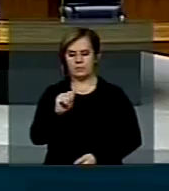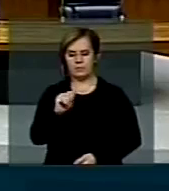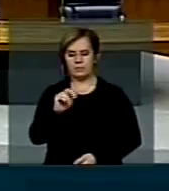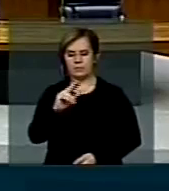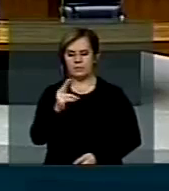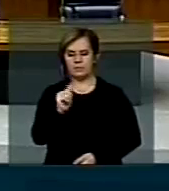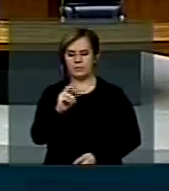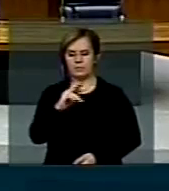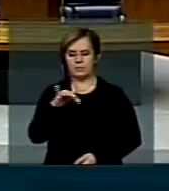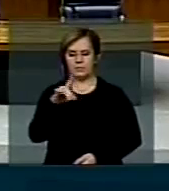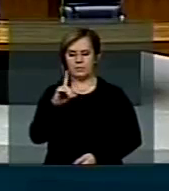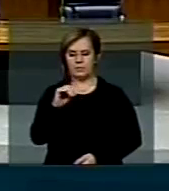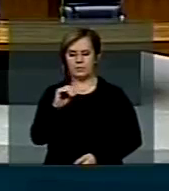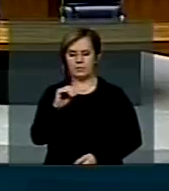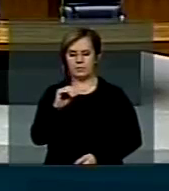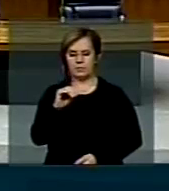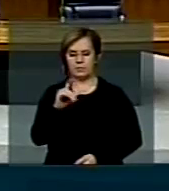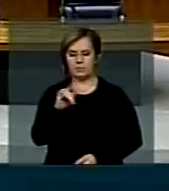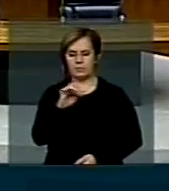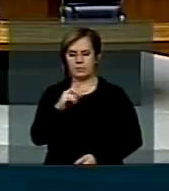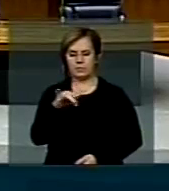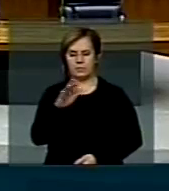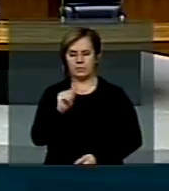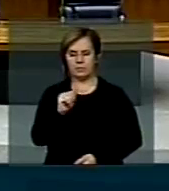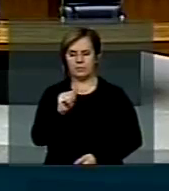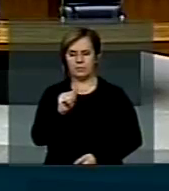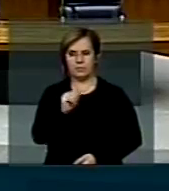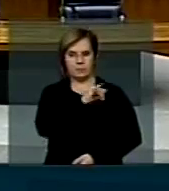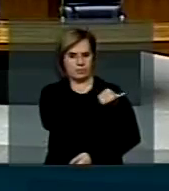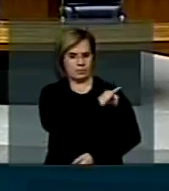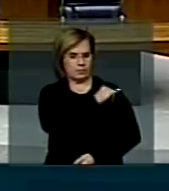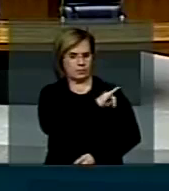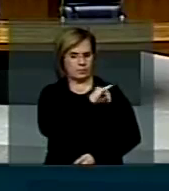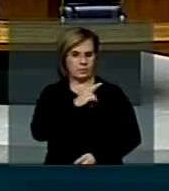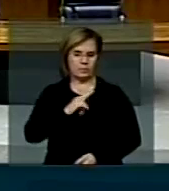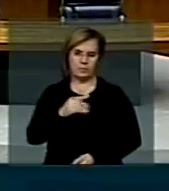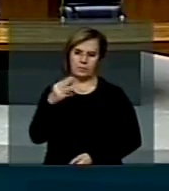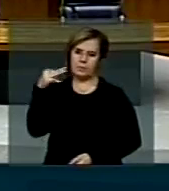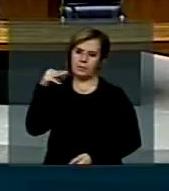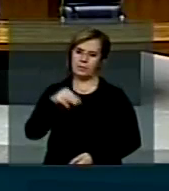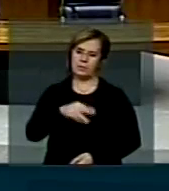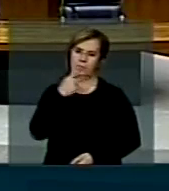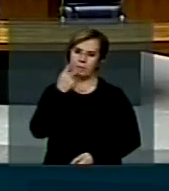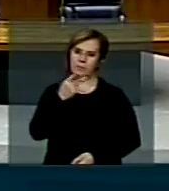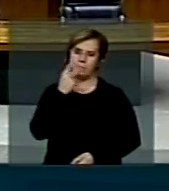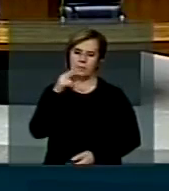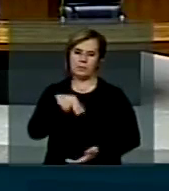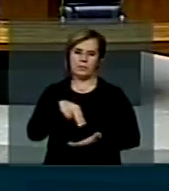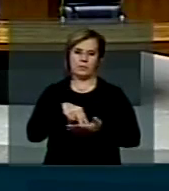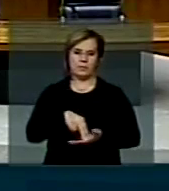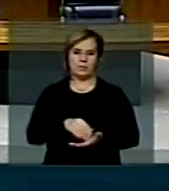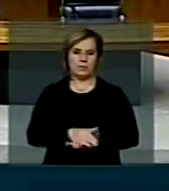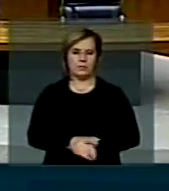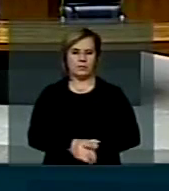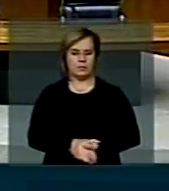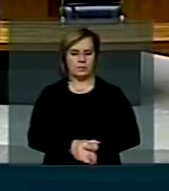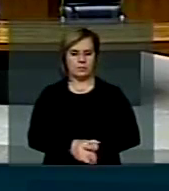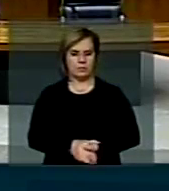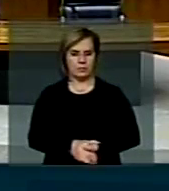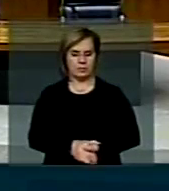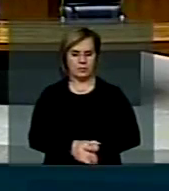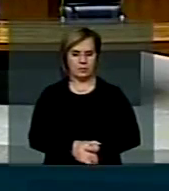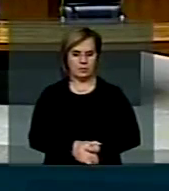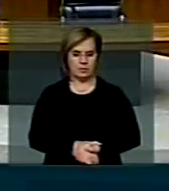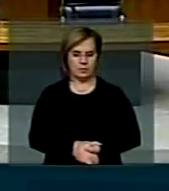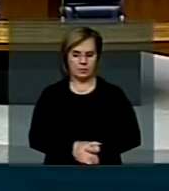E neste momento os deputados fazem seus breves comunicados e a sessão segue com 250 presenças registradas até